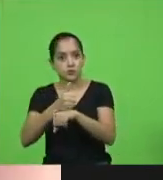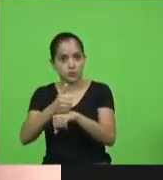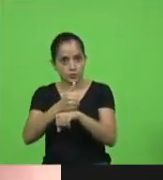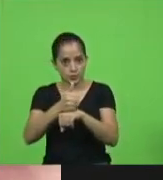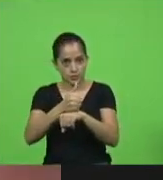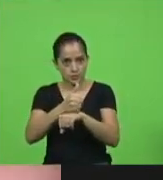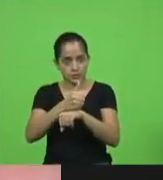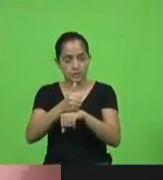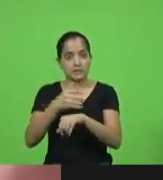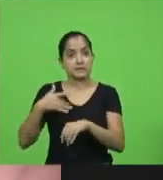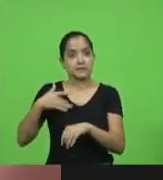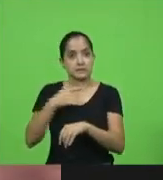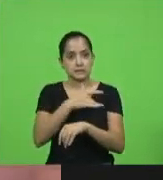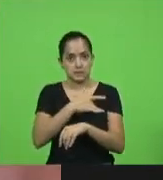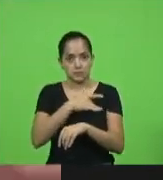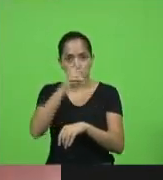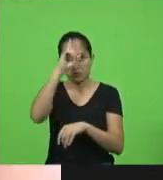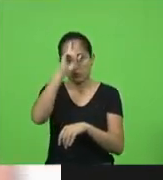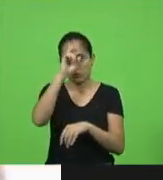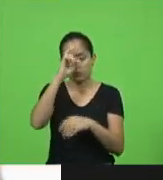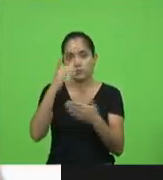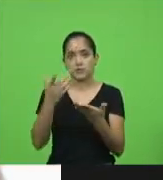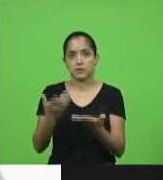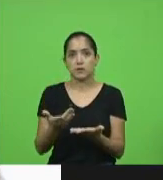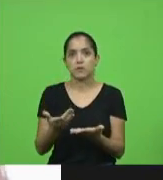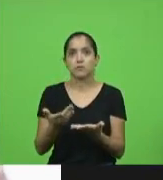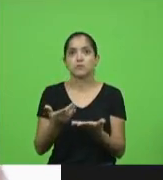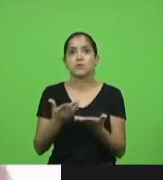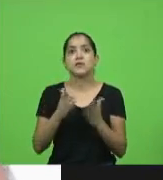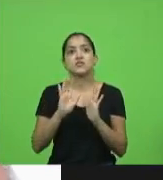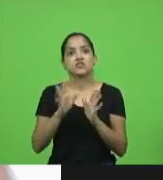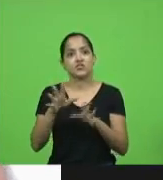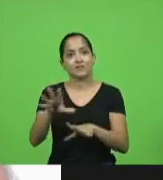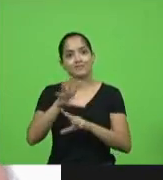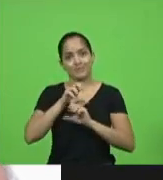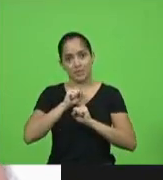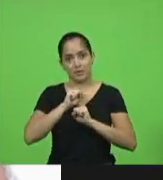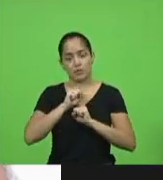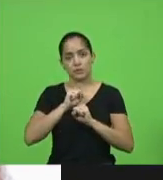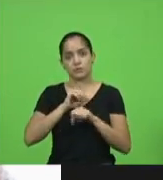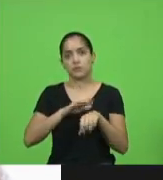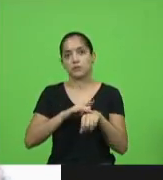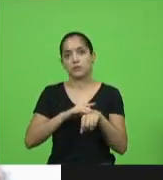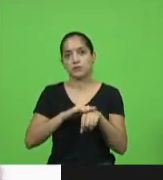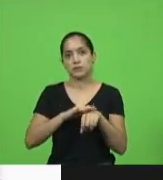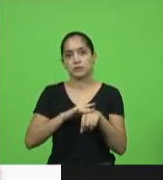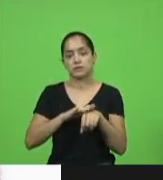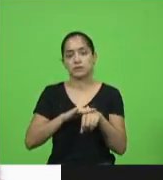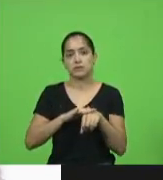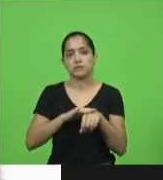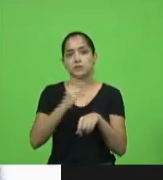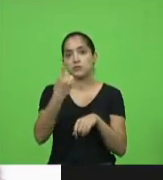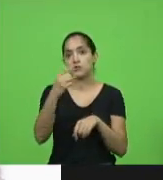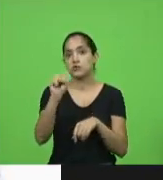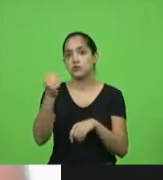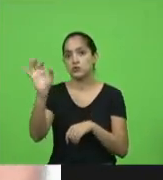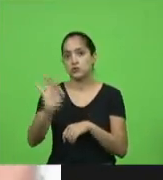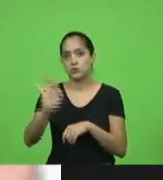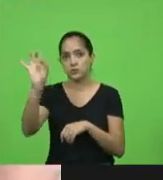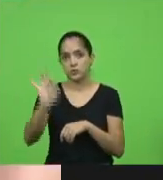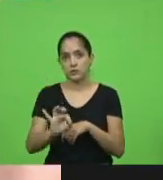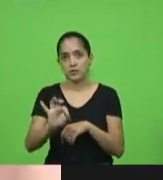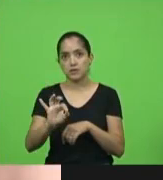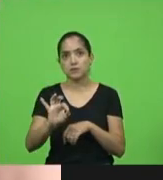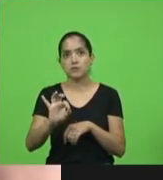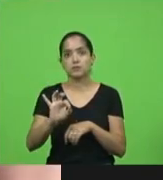hospital Teresinha Gaio Passo já foram contaminados. 18%. E